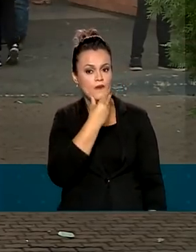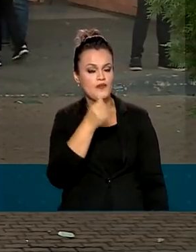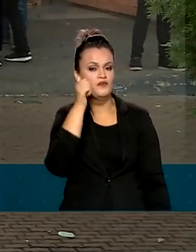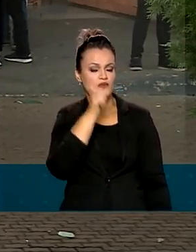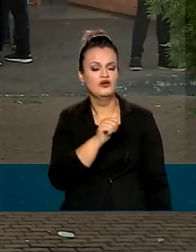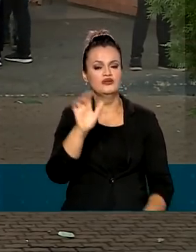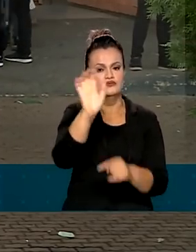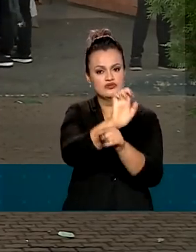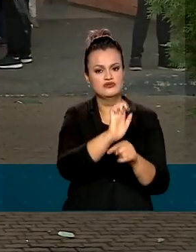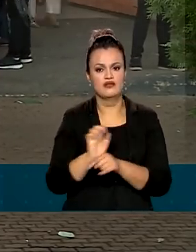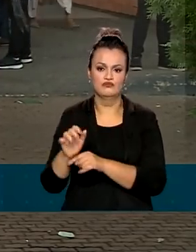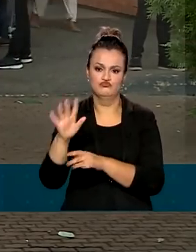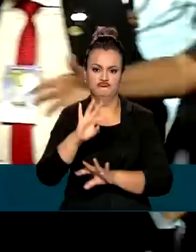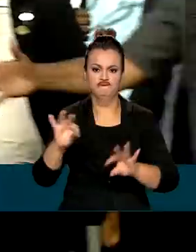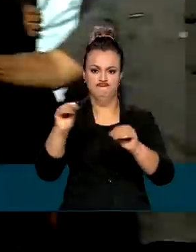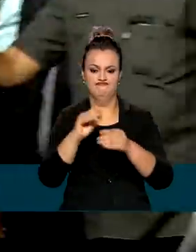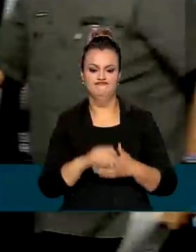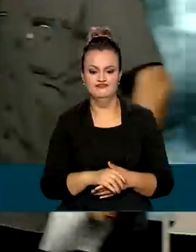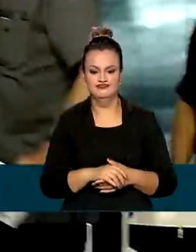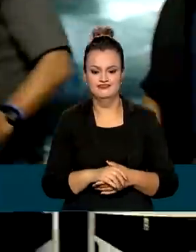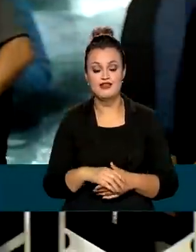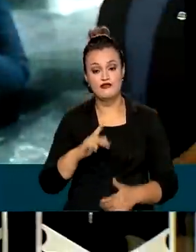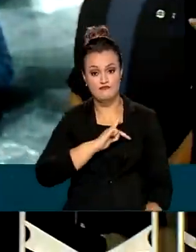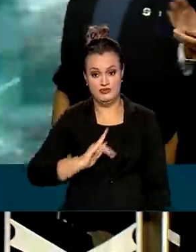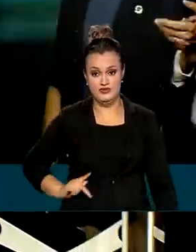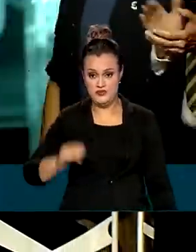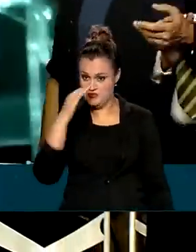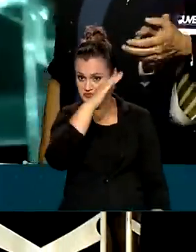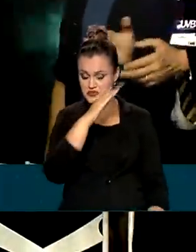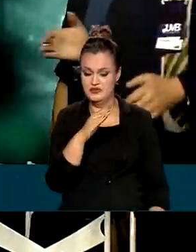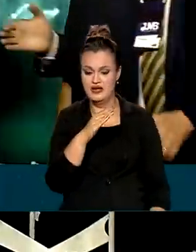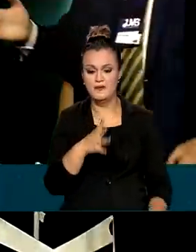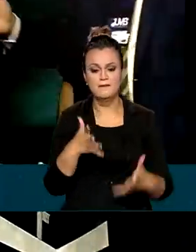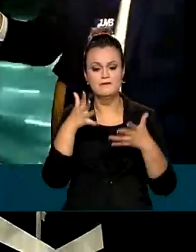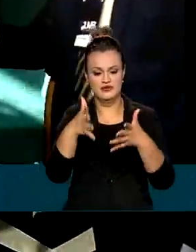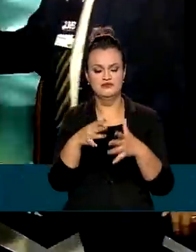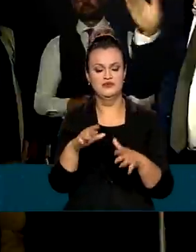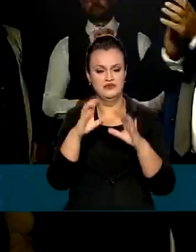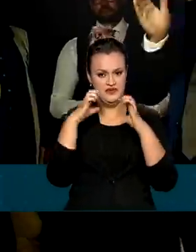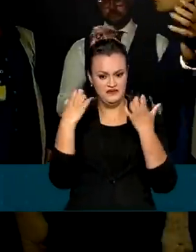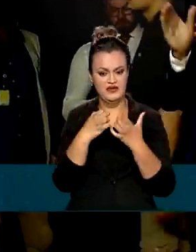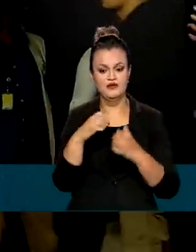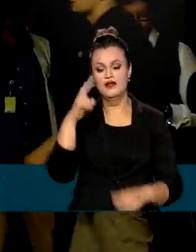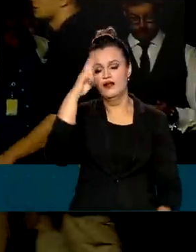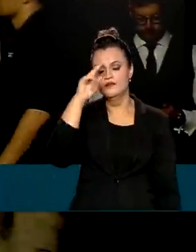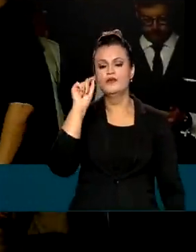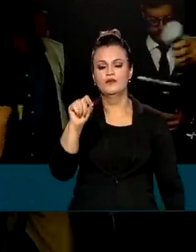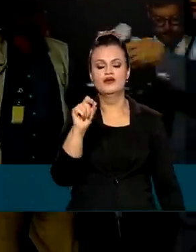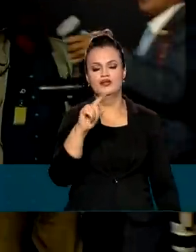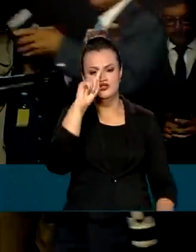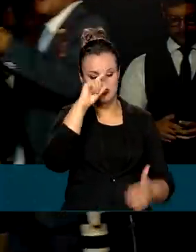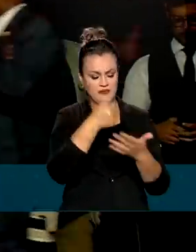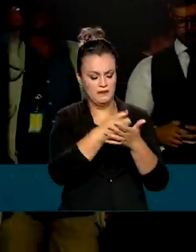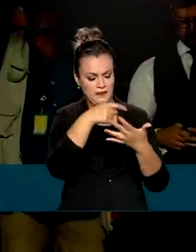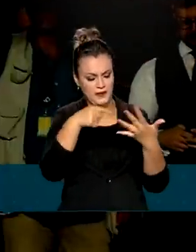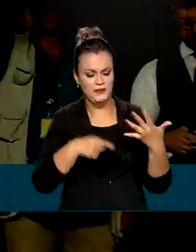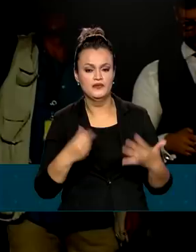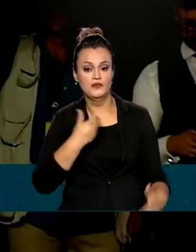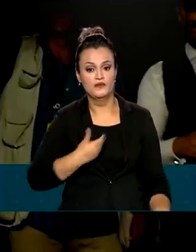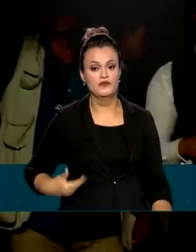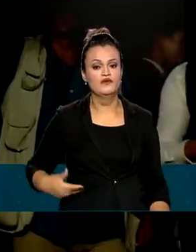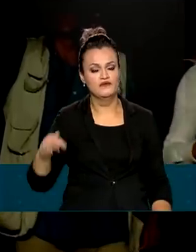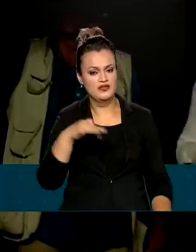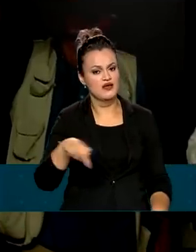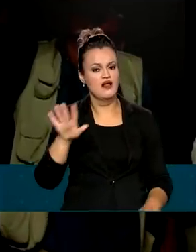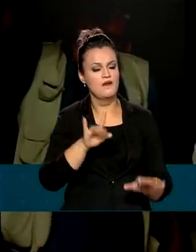de todos os estados do país. O presidente Jair Bolsonaro participou do evento e lembrou das medidas adotadas pelo governo federal